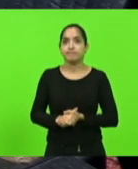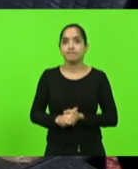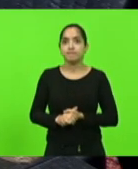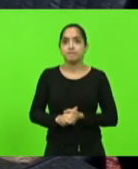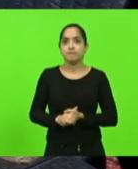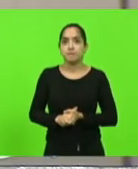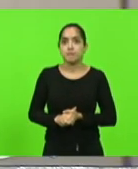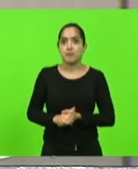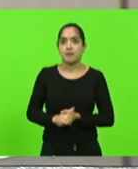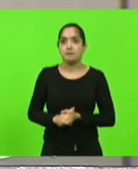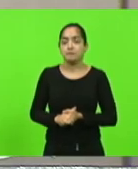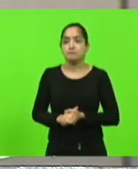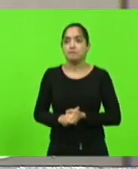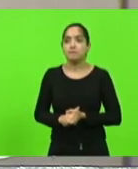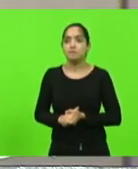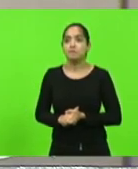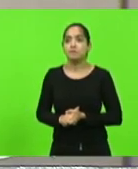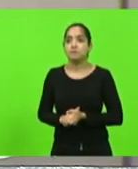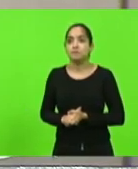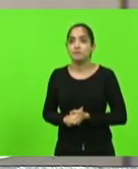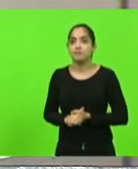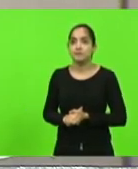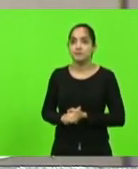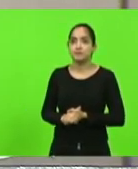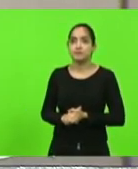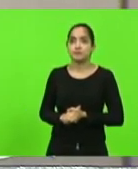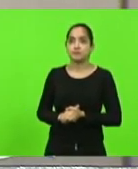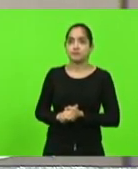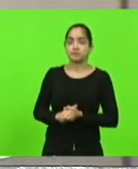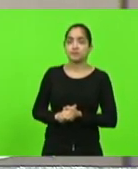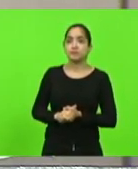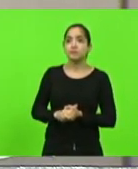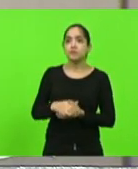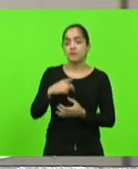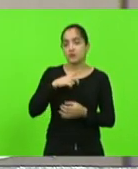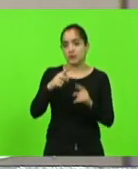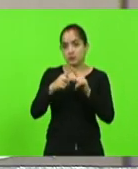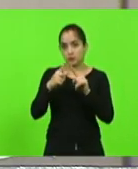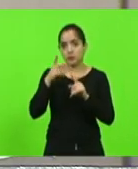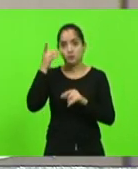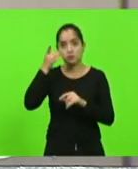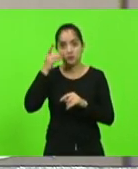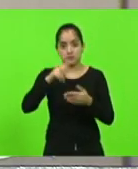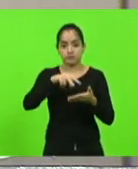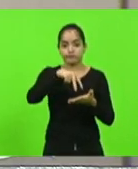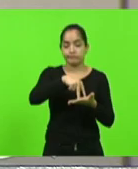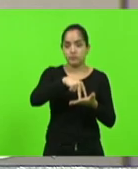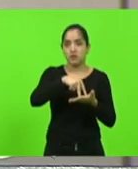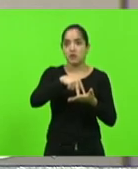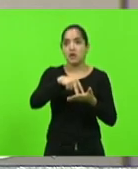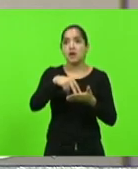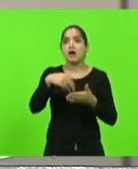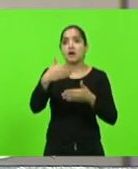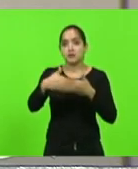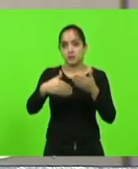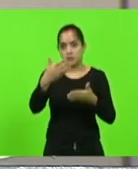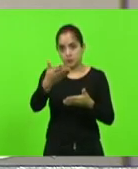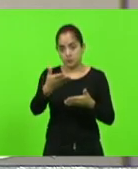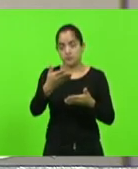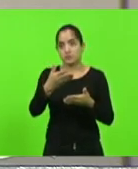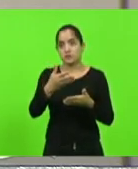Obrigada. Sim, deputado, temos dois deputados ainda que farão o pronunciamento, depois a Vossa Excelência fará uso da palavra.